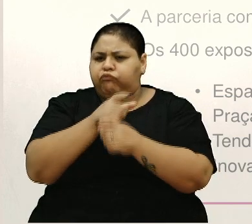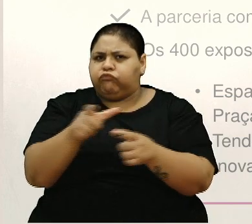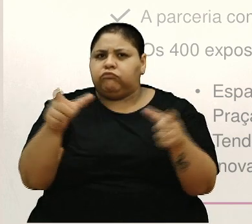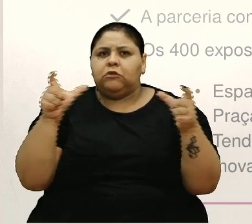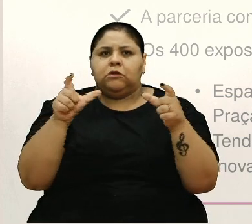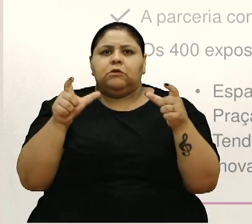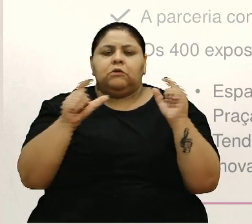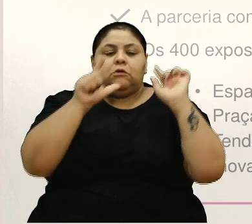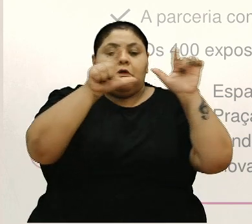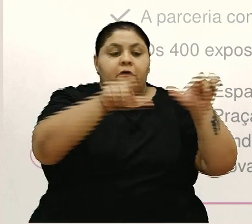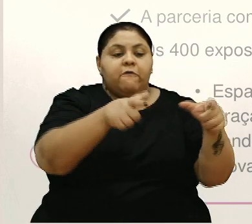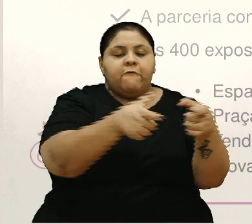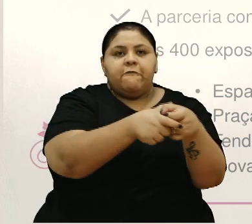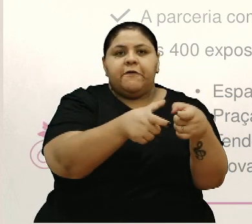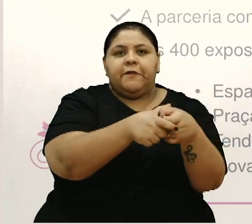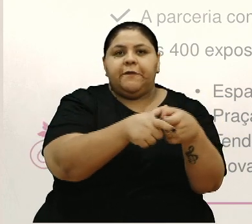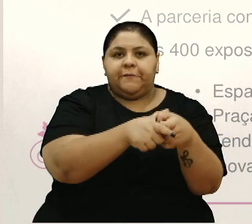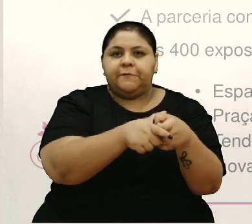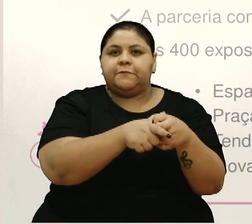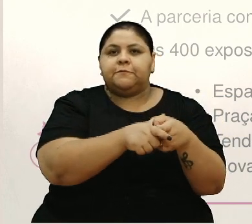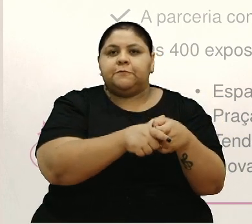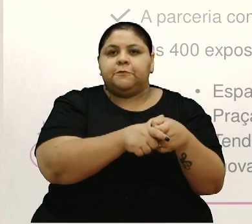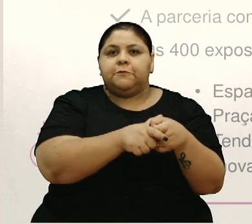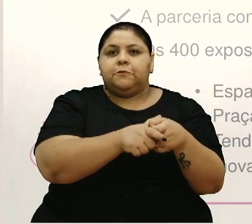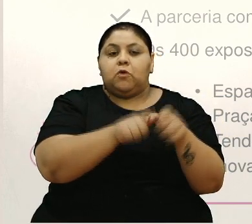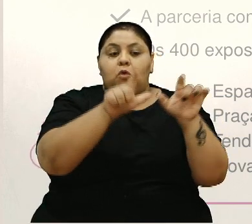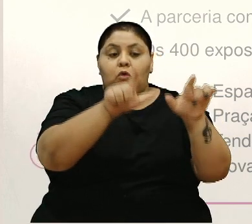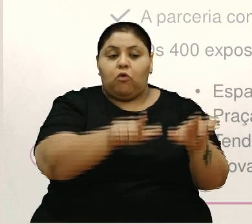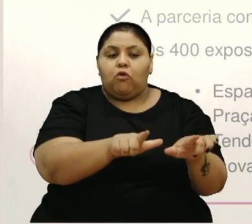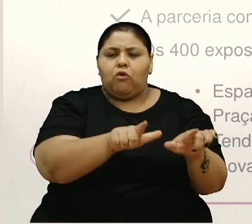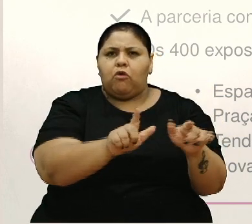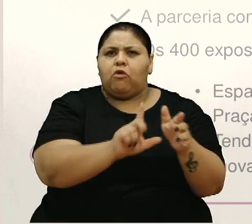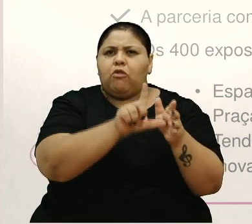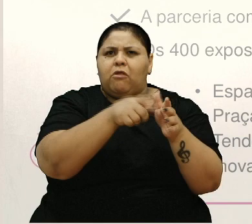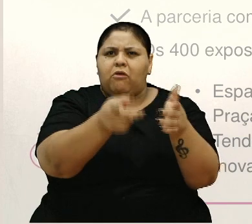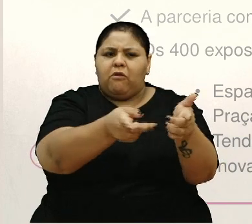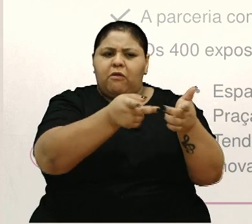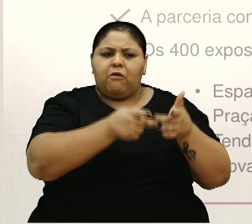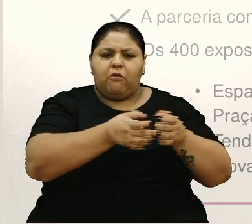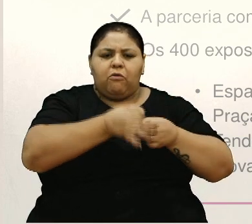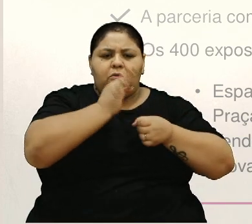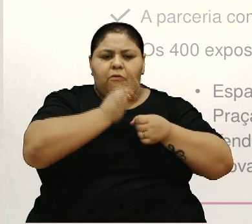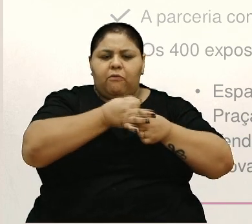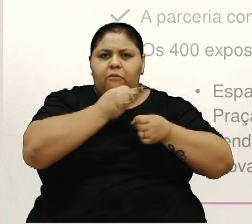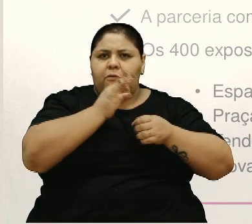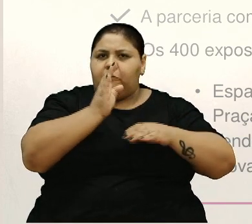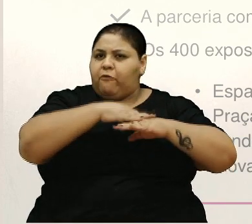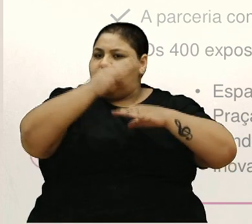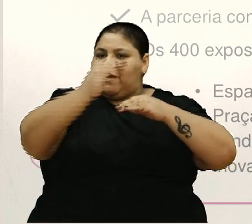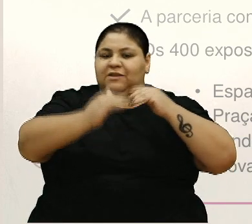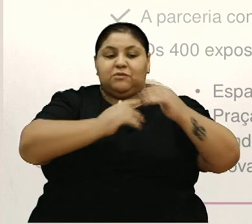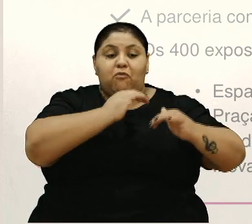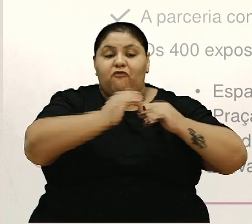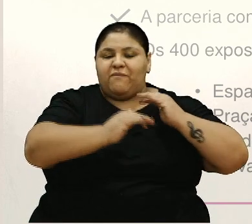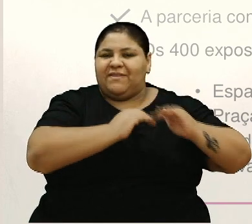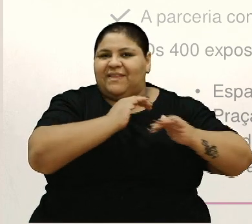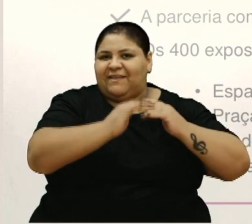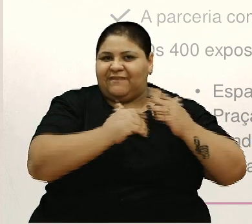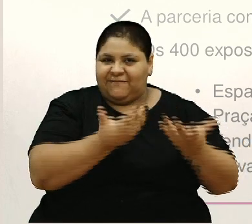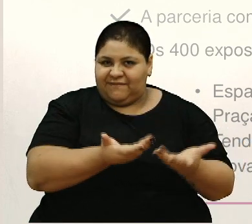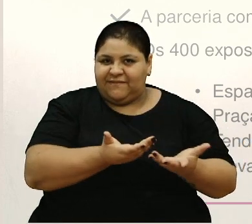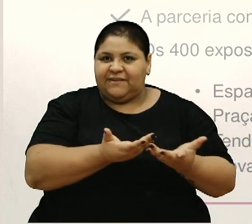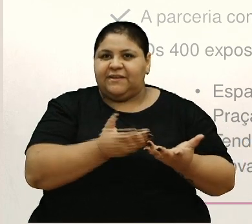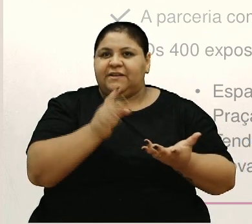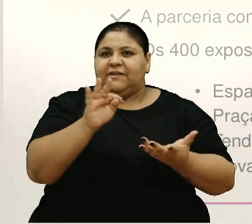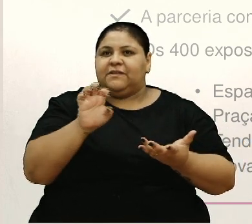a Vila dos Distritos, também um espaço, depois da visitação das uvas, é o espaço mais movimentado da festa da uva. O Espaço